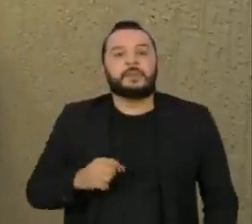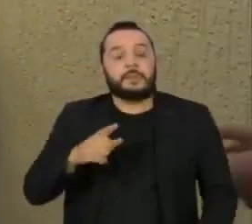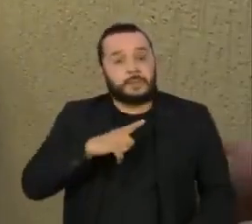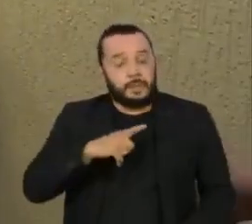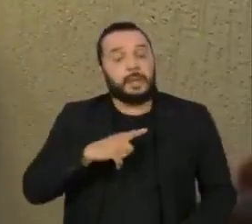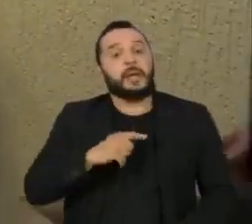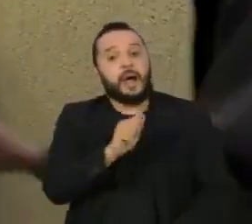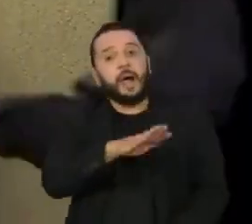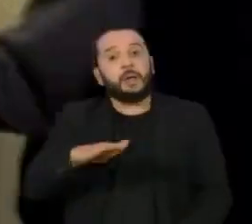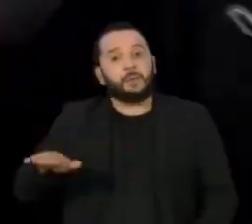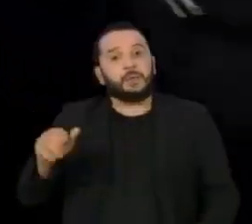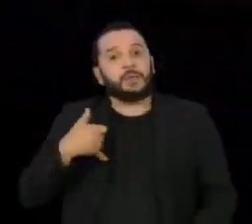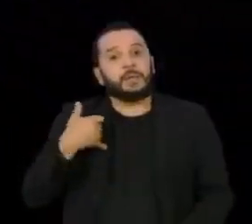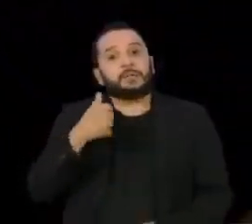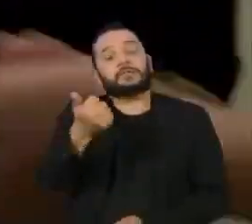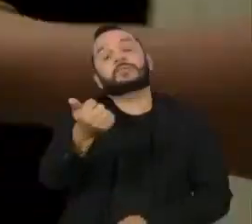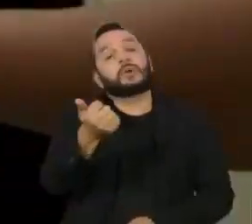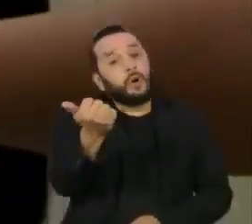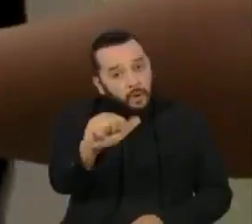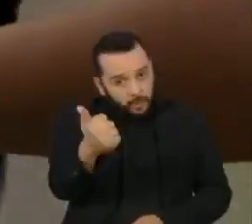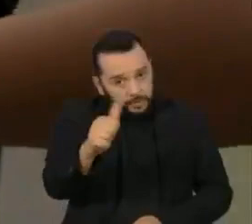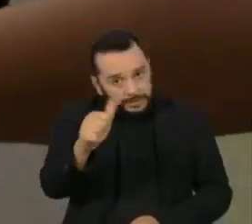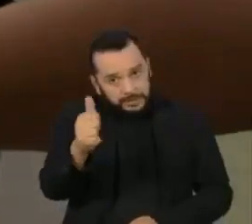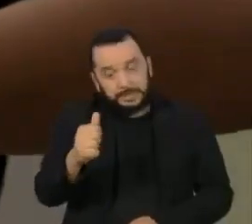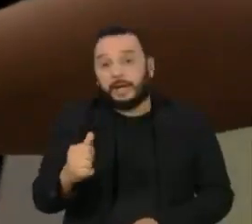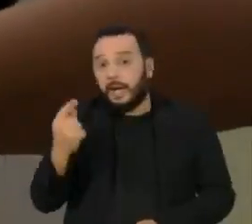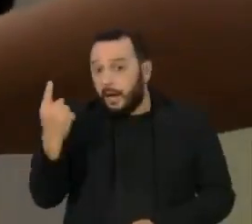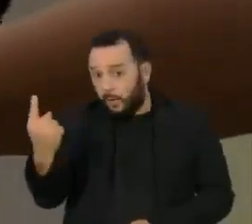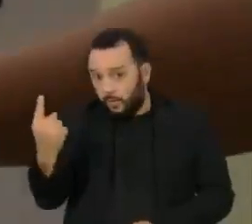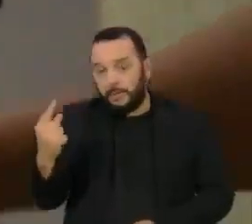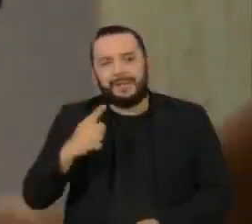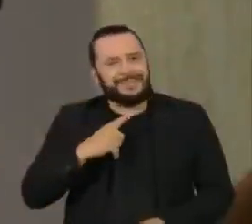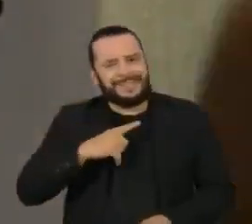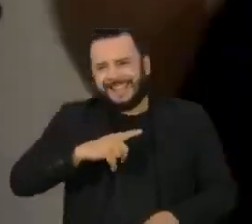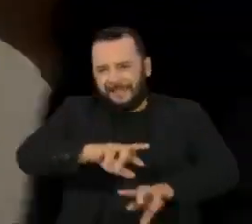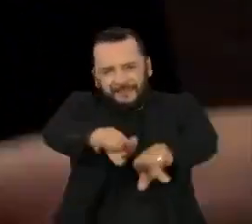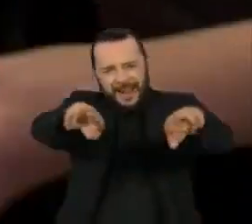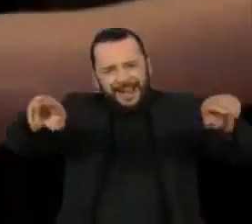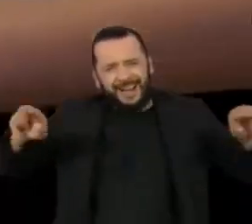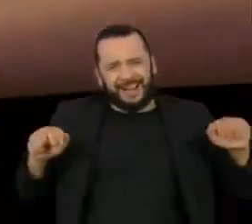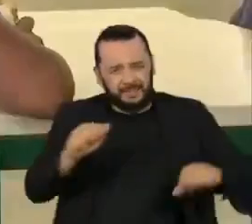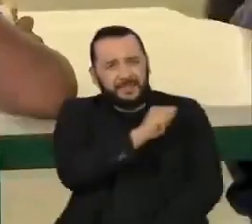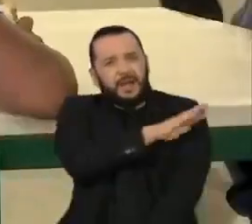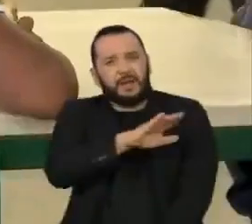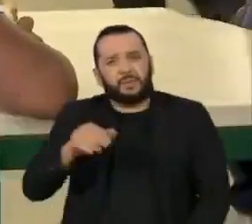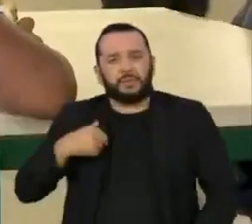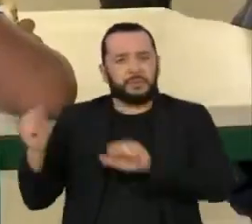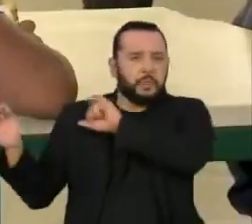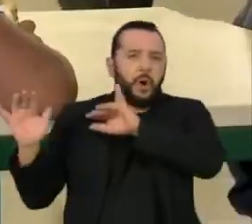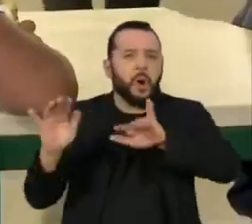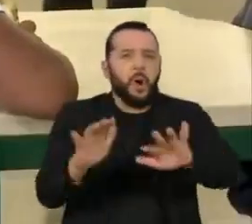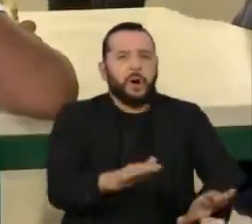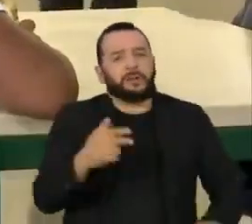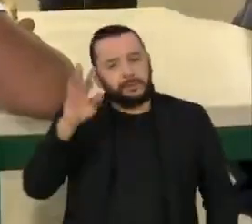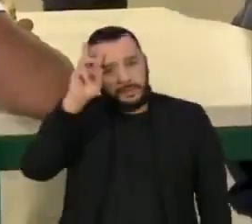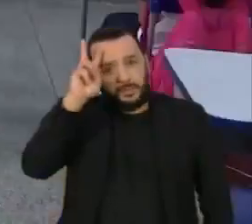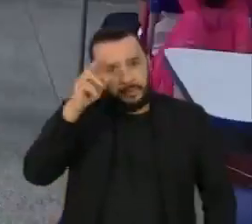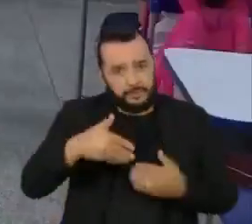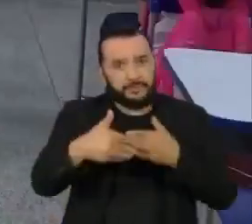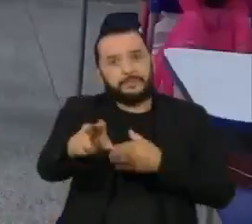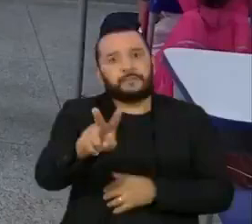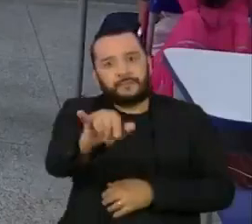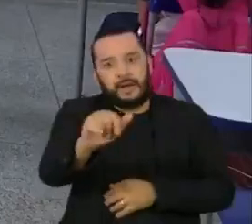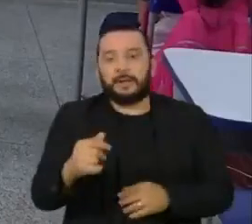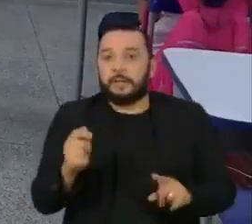os 3 milhões e 400 mil alunos da rede estadual de São Paulo, que retomarão os estudos presenciais a partir da próxima segunda-feira.